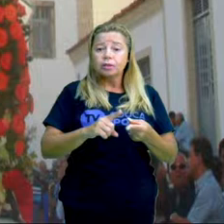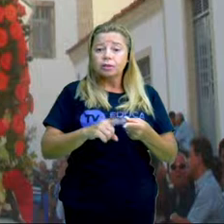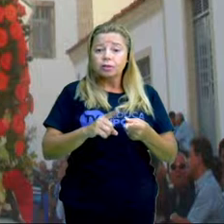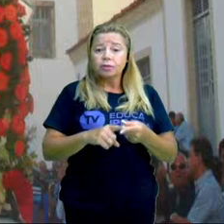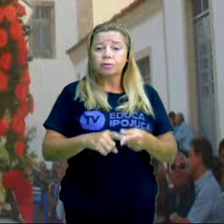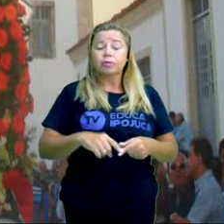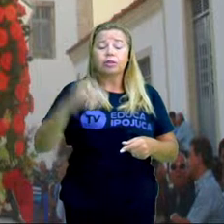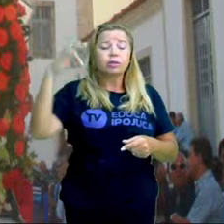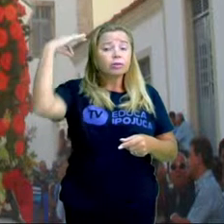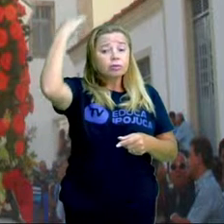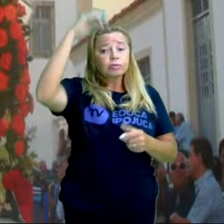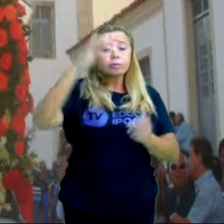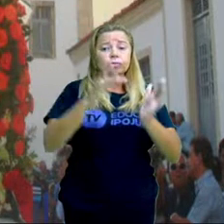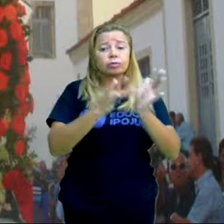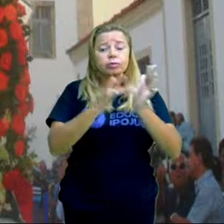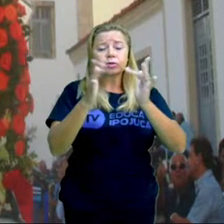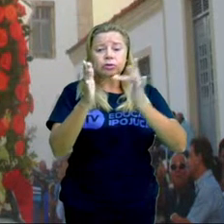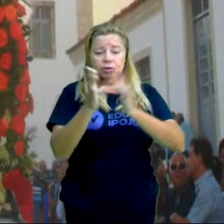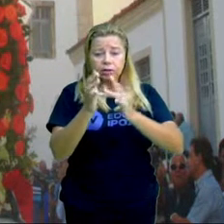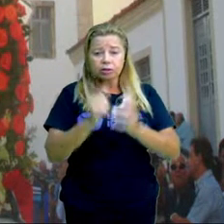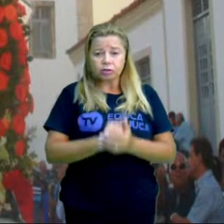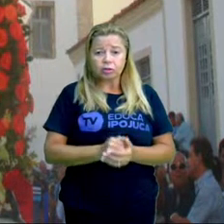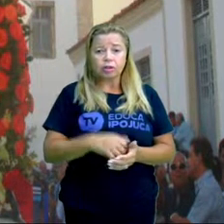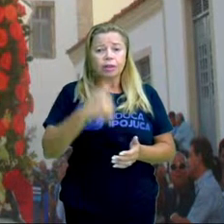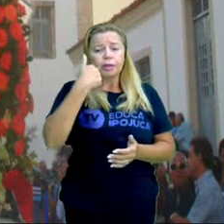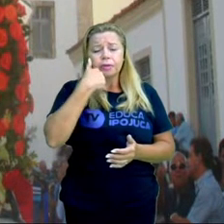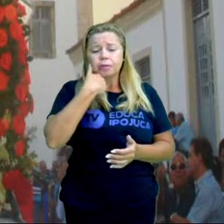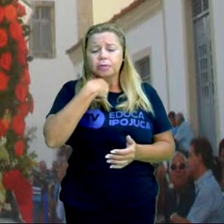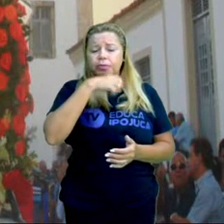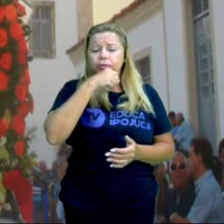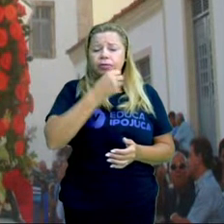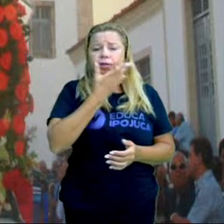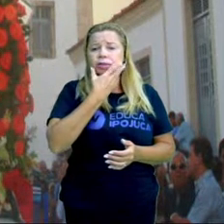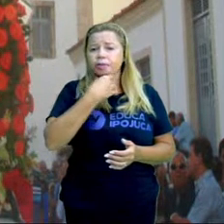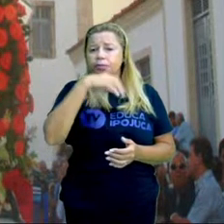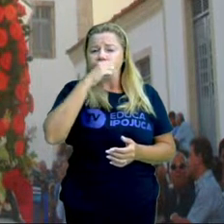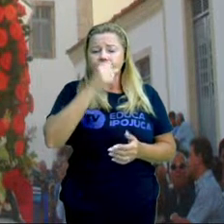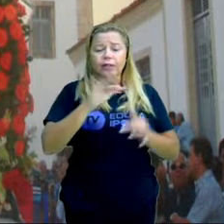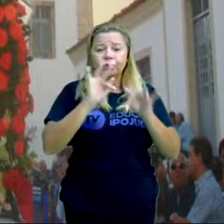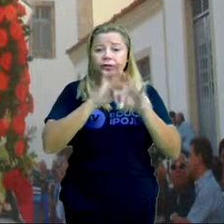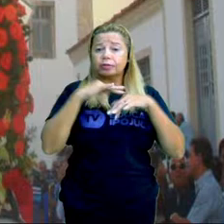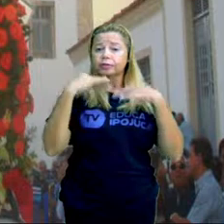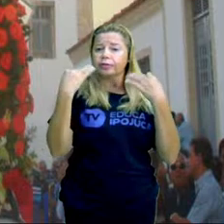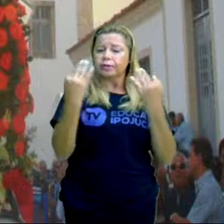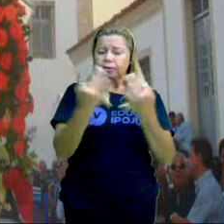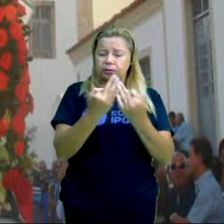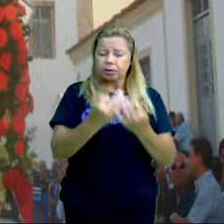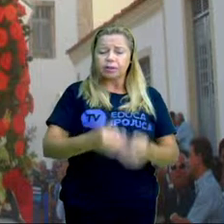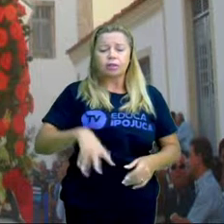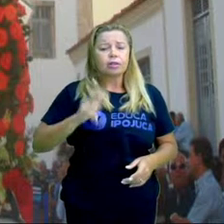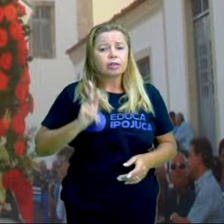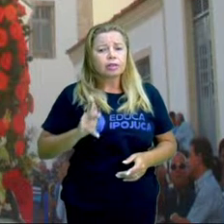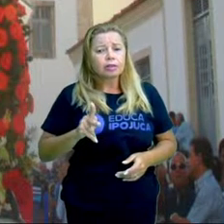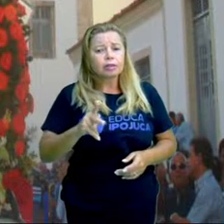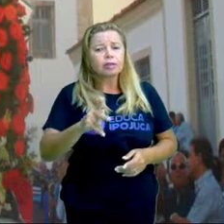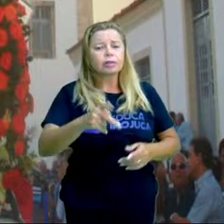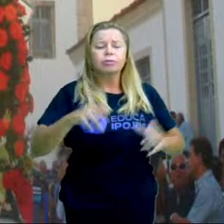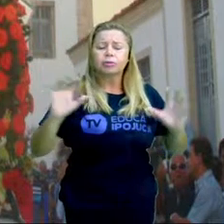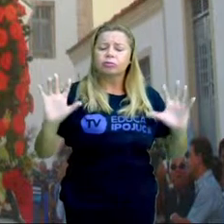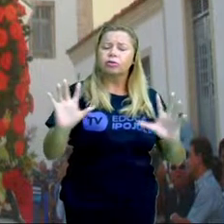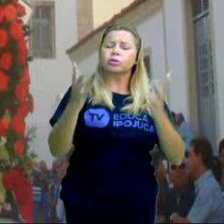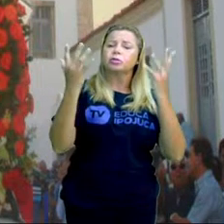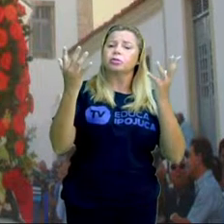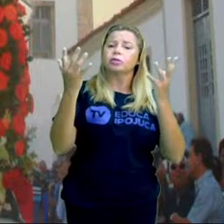nós, né, participamos também, não isso? E é uma comemoração, é uma homenagem, tanto ao Santo